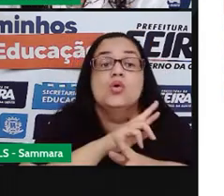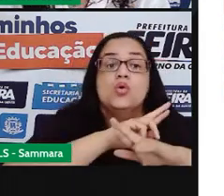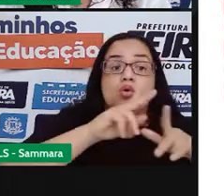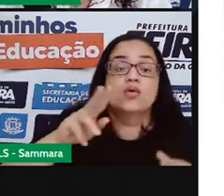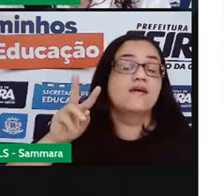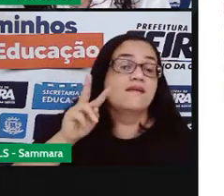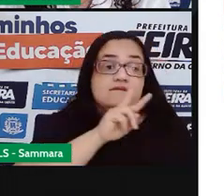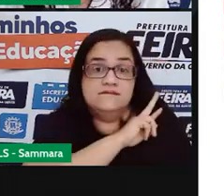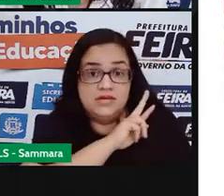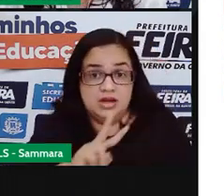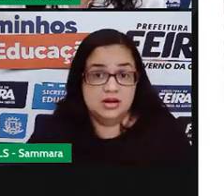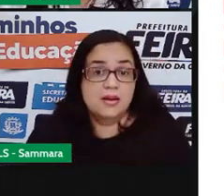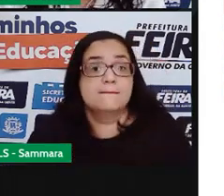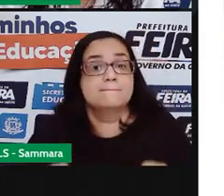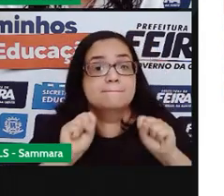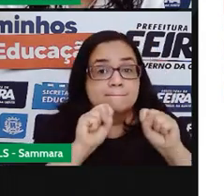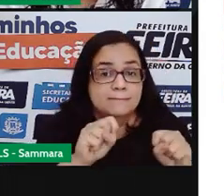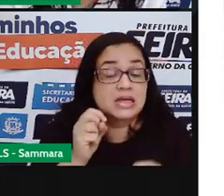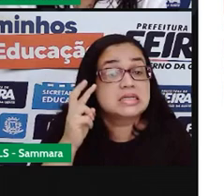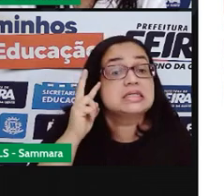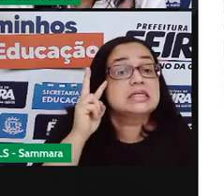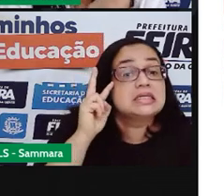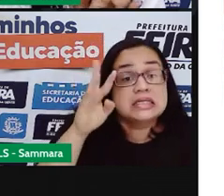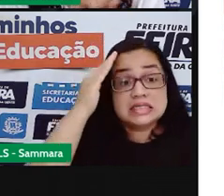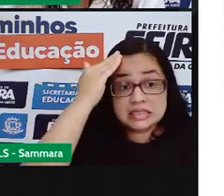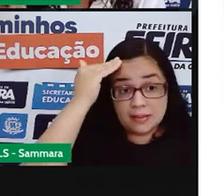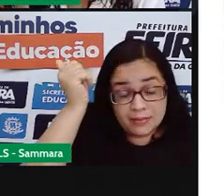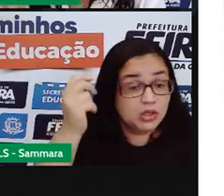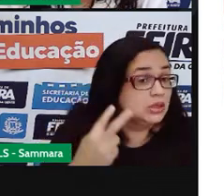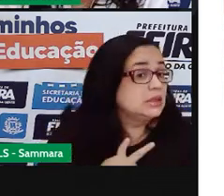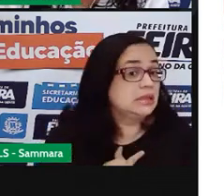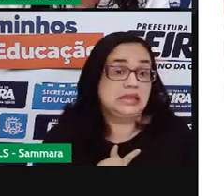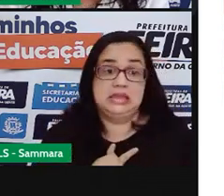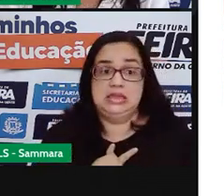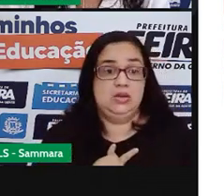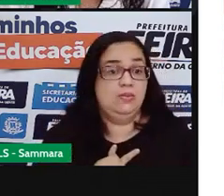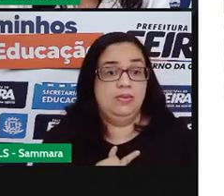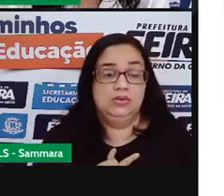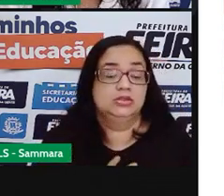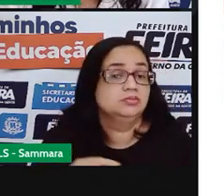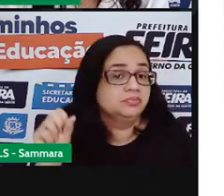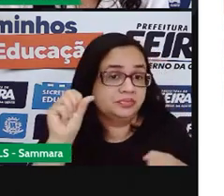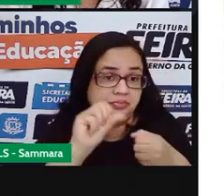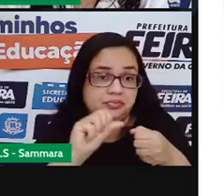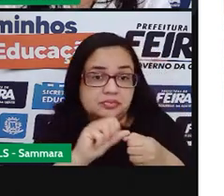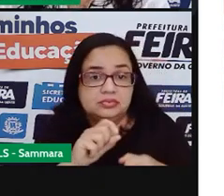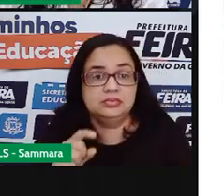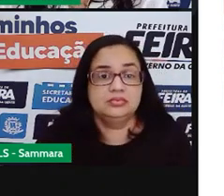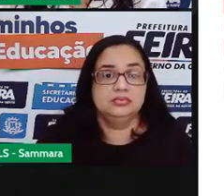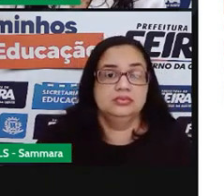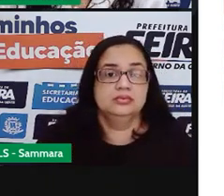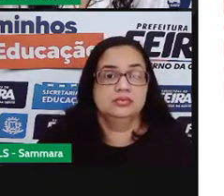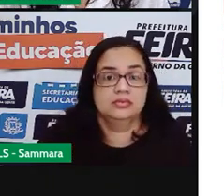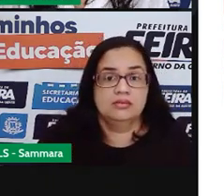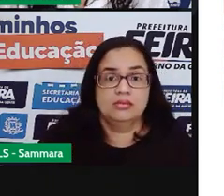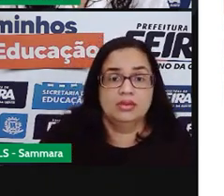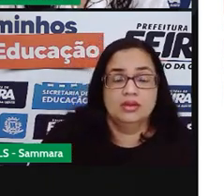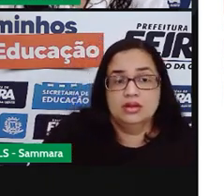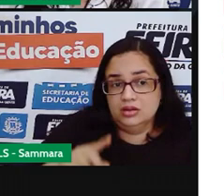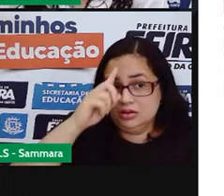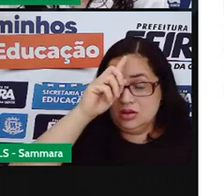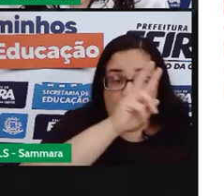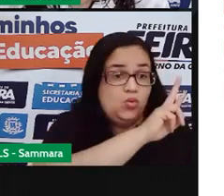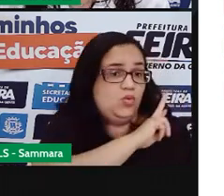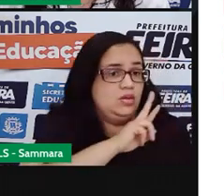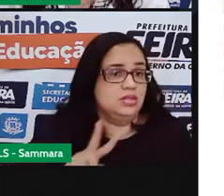vereadores podem fazer. E agora você vai saber o que eles não podem fazer de jeito nenhum. O